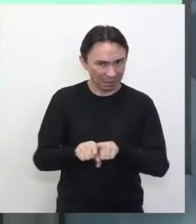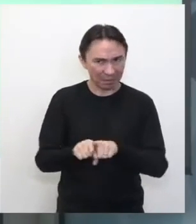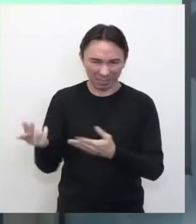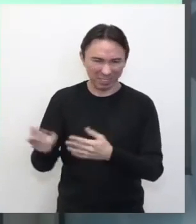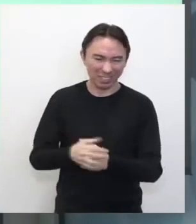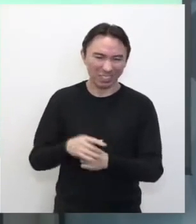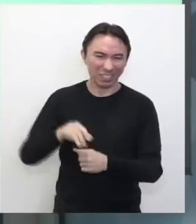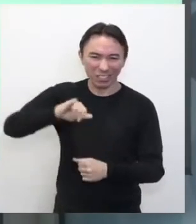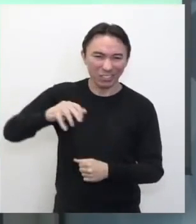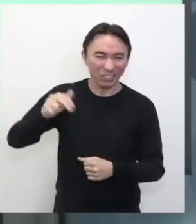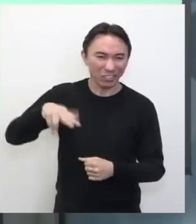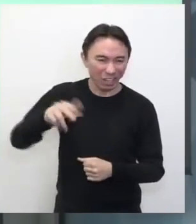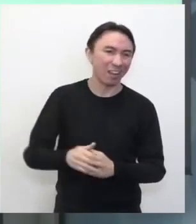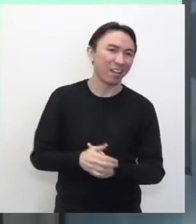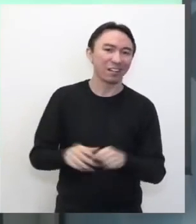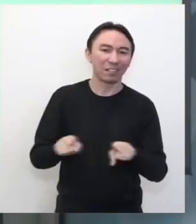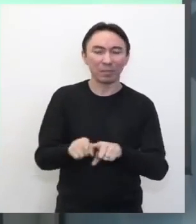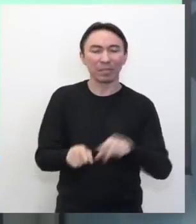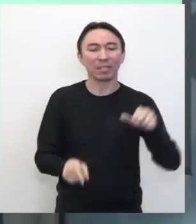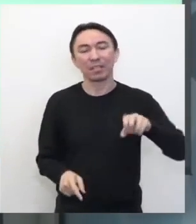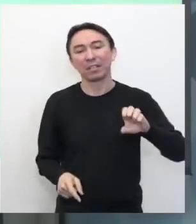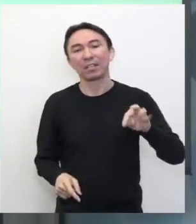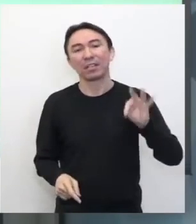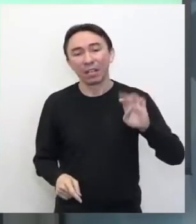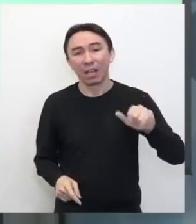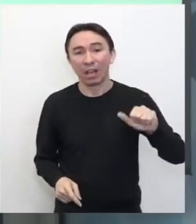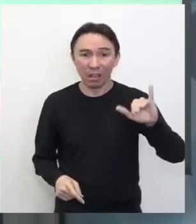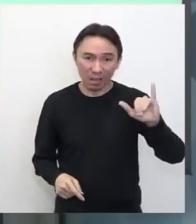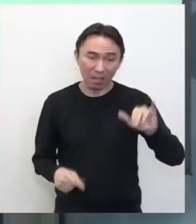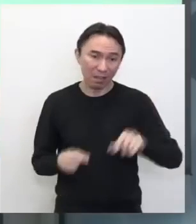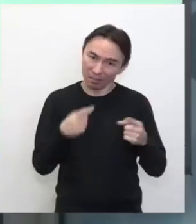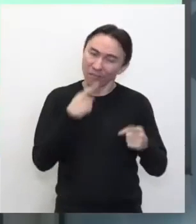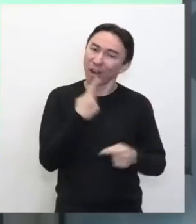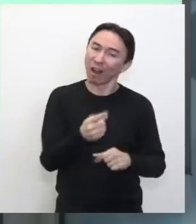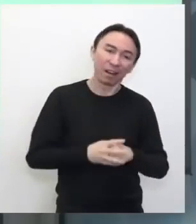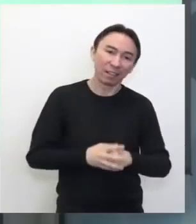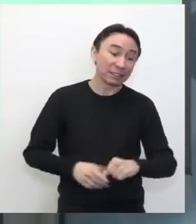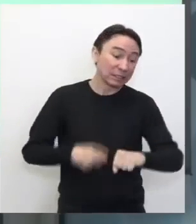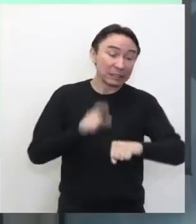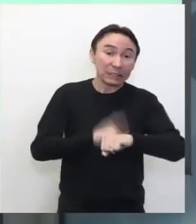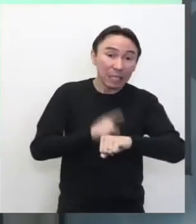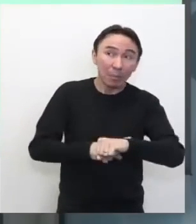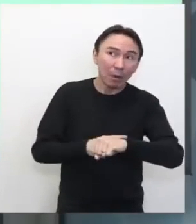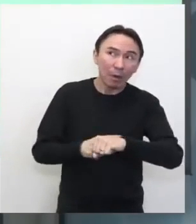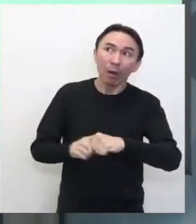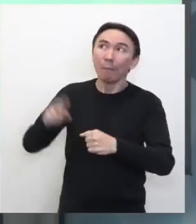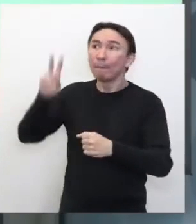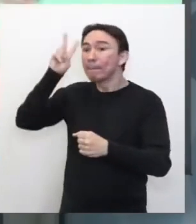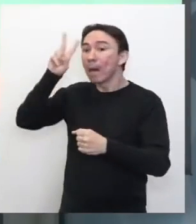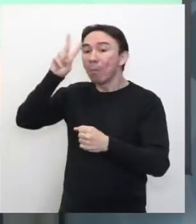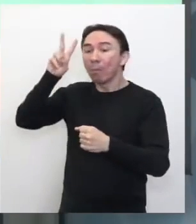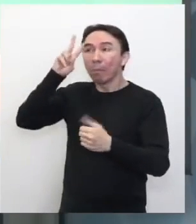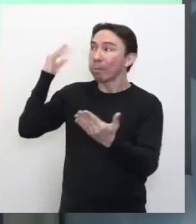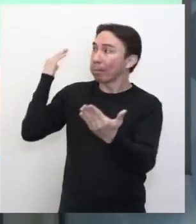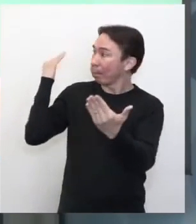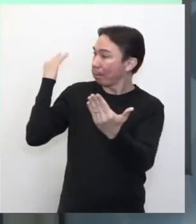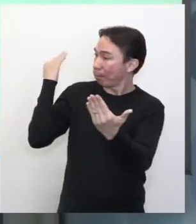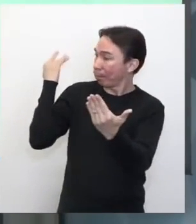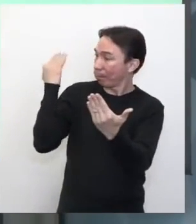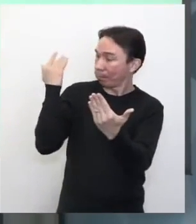fala muito relacionada à questão do tempo. O tempo é histórico. Para associar o tempo, né? A humanidade,